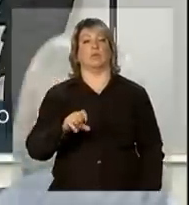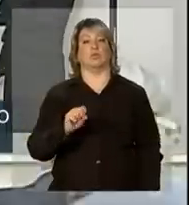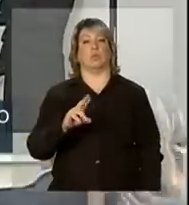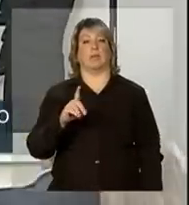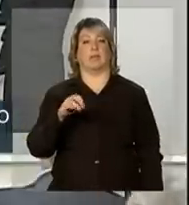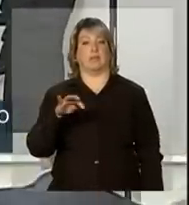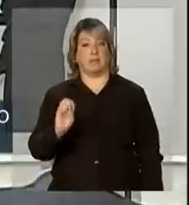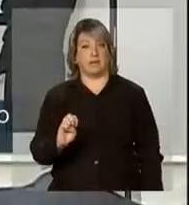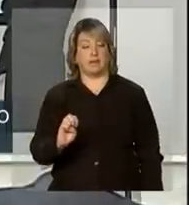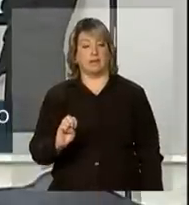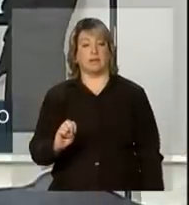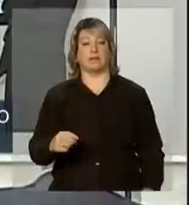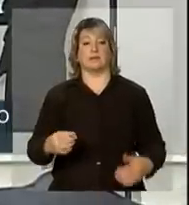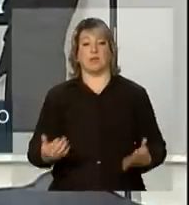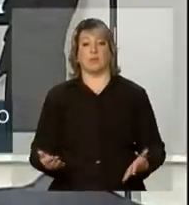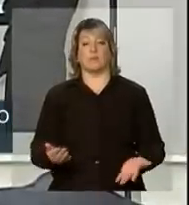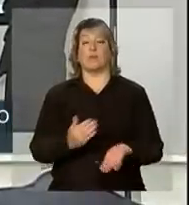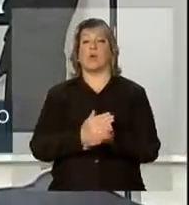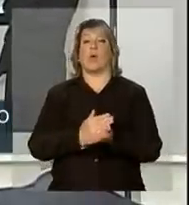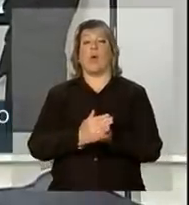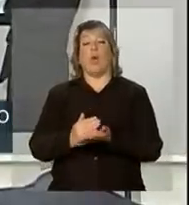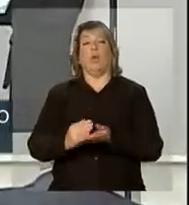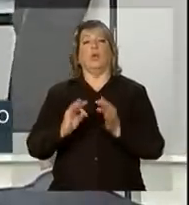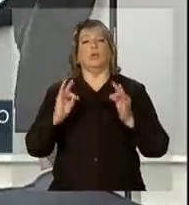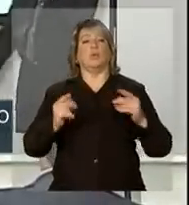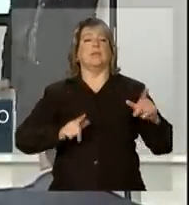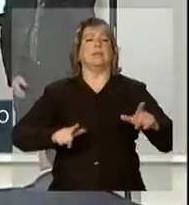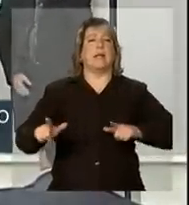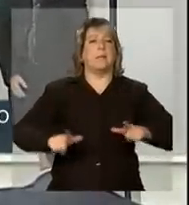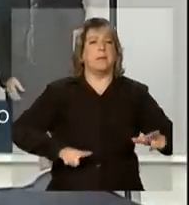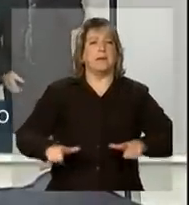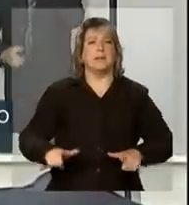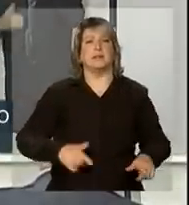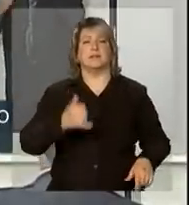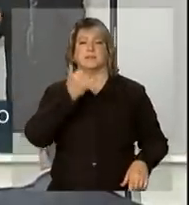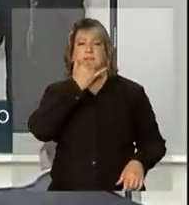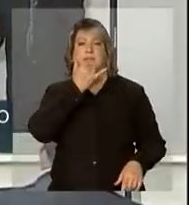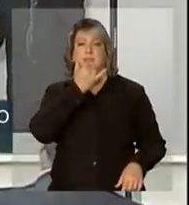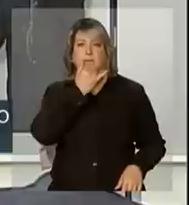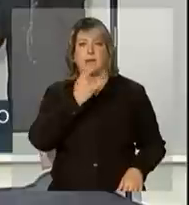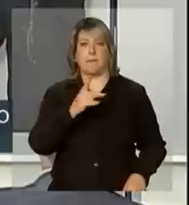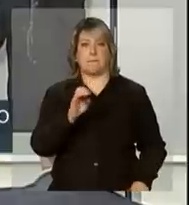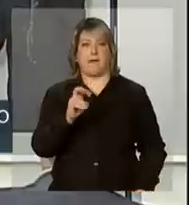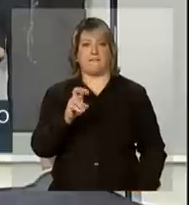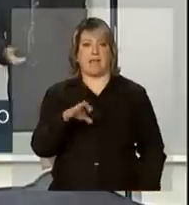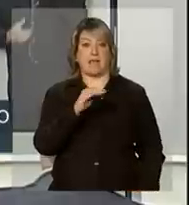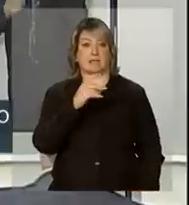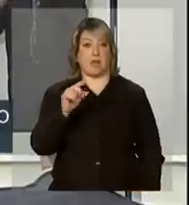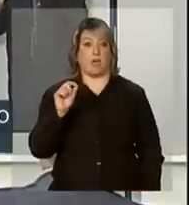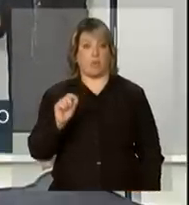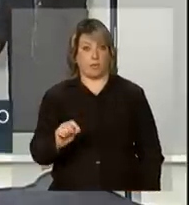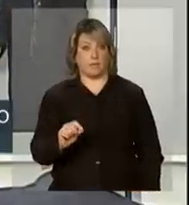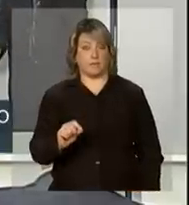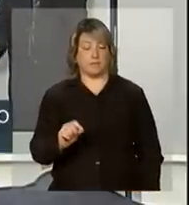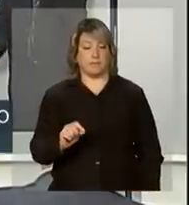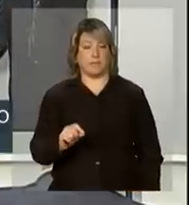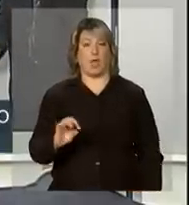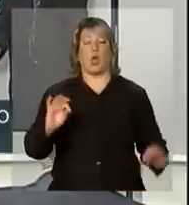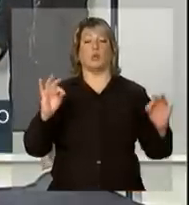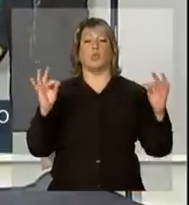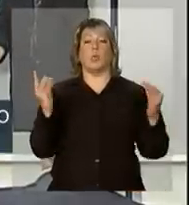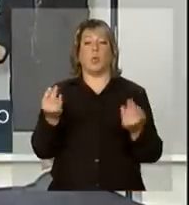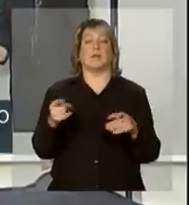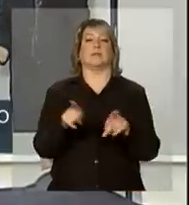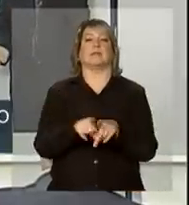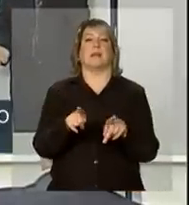E a partir de todo um trabalho preventivo, que além do monitoramento e alerta, ele pega todas as obras